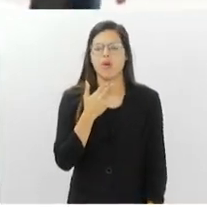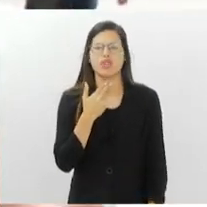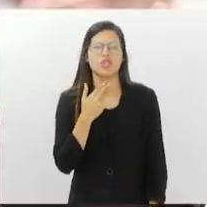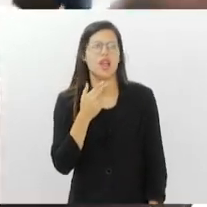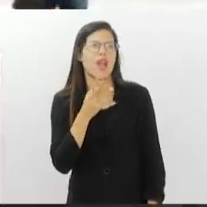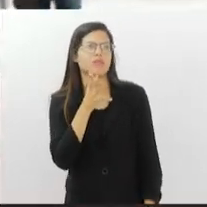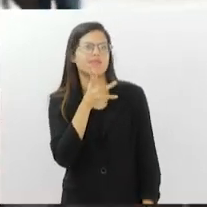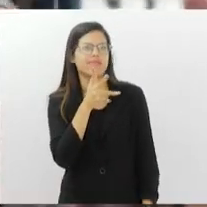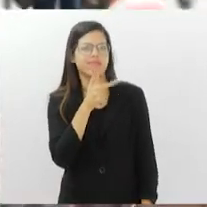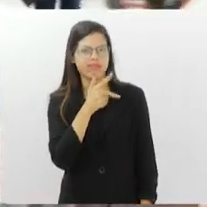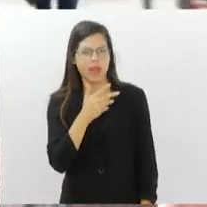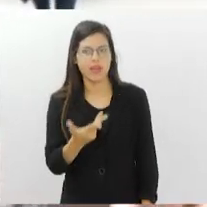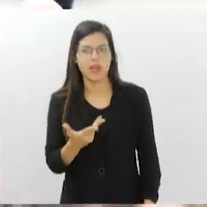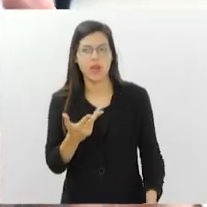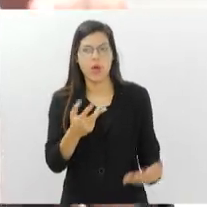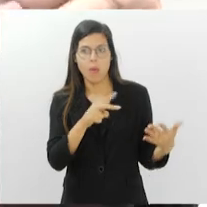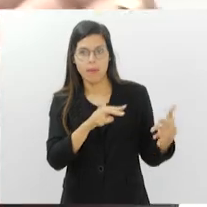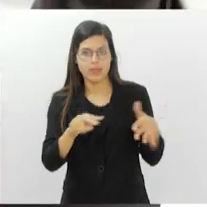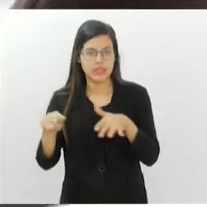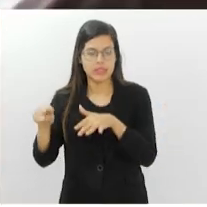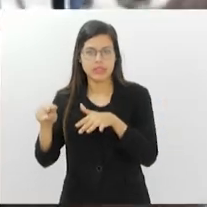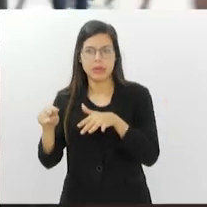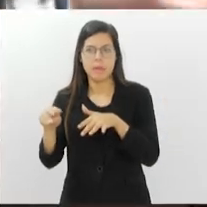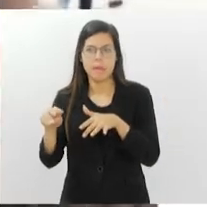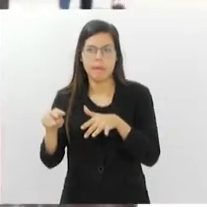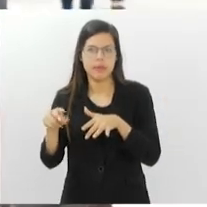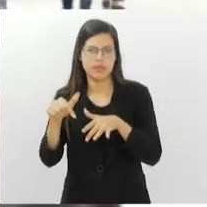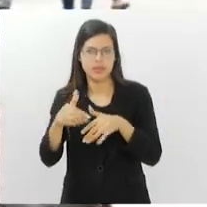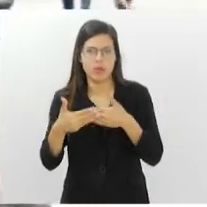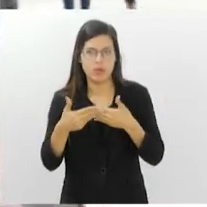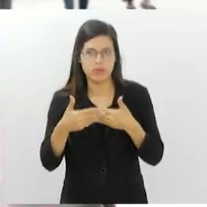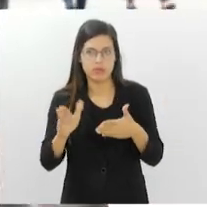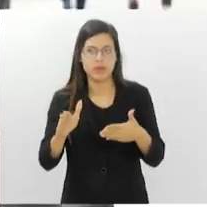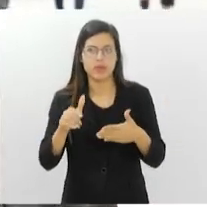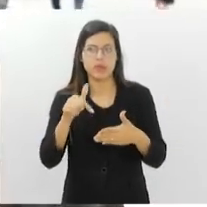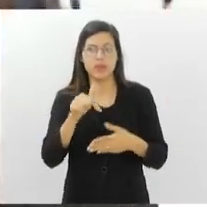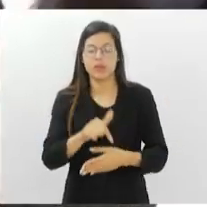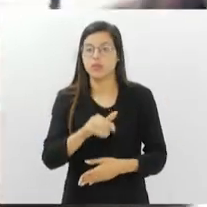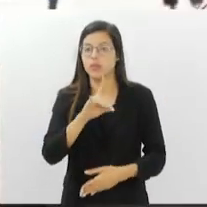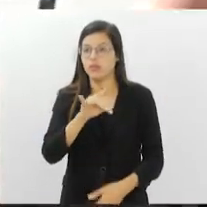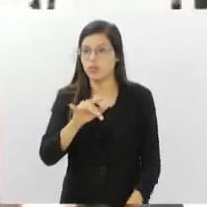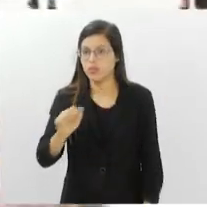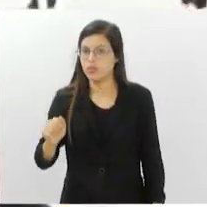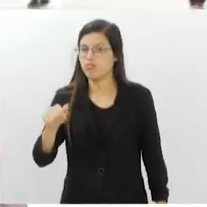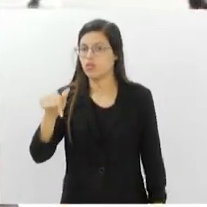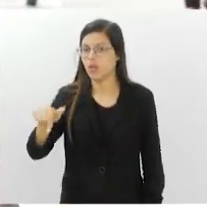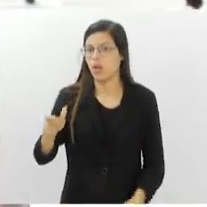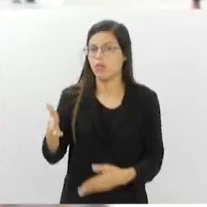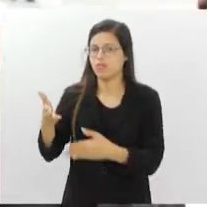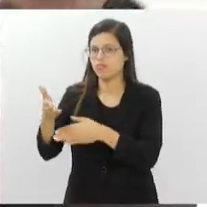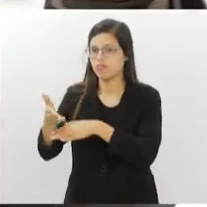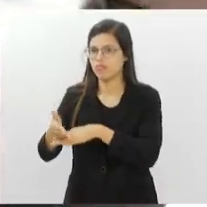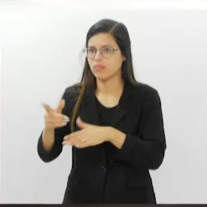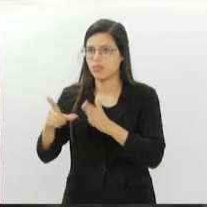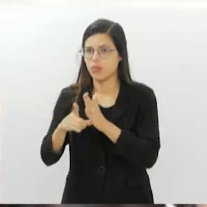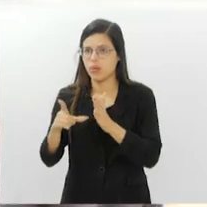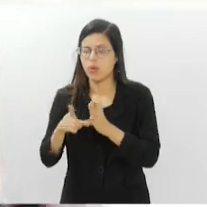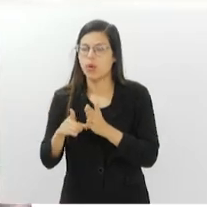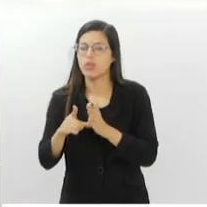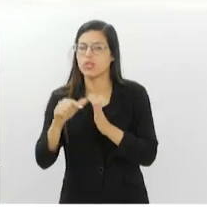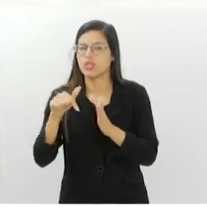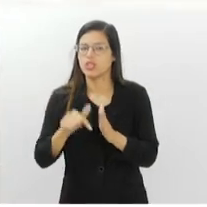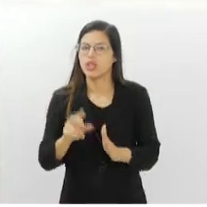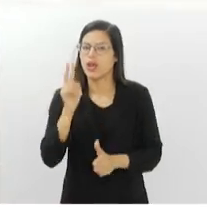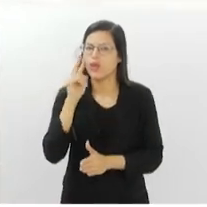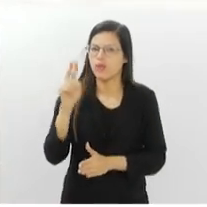E quando eu abri uma semana, não quer dizer que eu deixei para uma semana. Quer dizer que no mesmo dia, eu fui lá, eu fechei negócio, eu vi que tinha